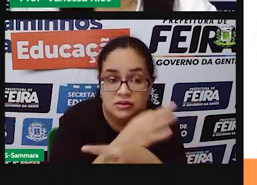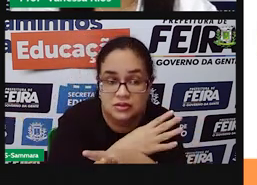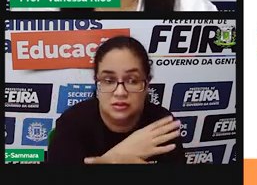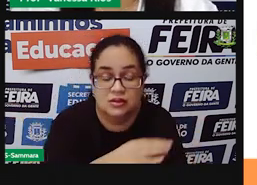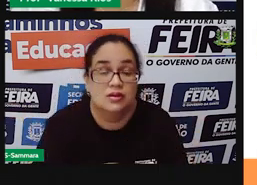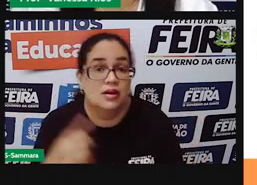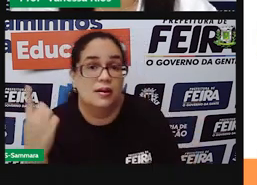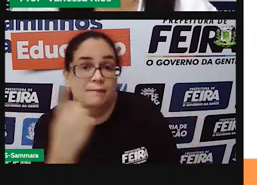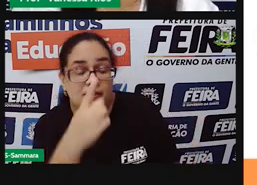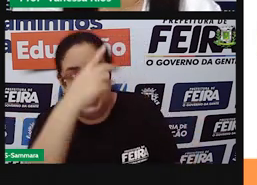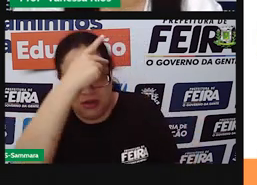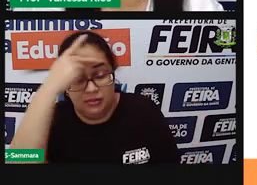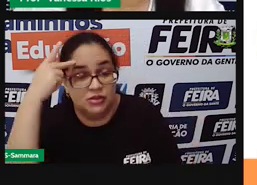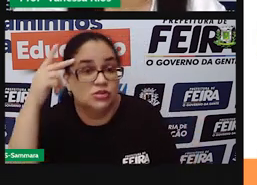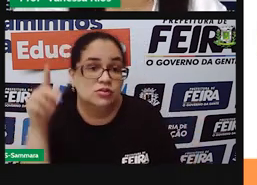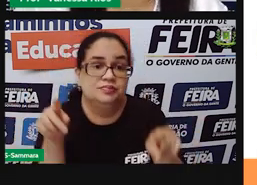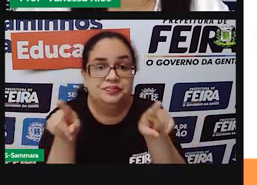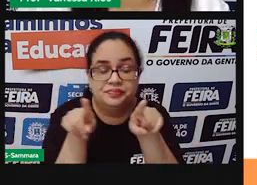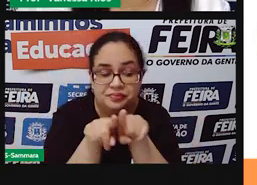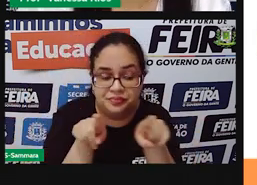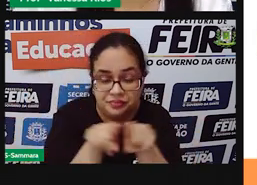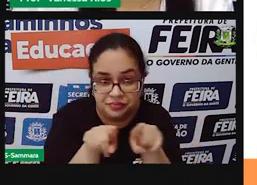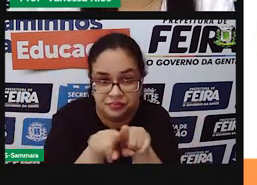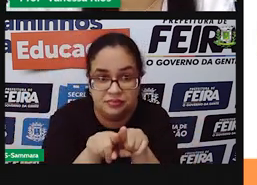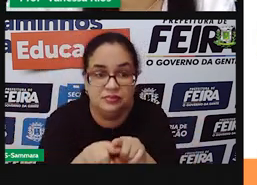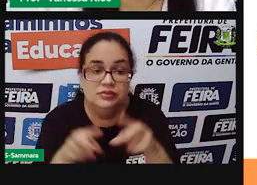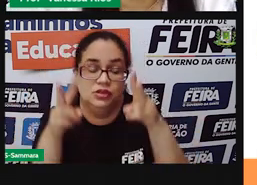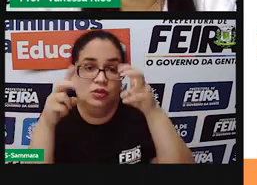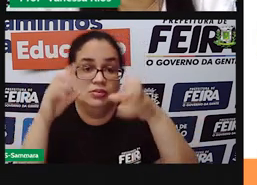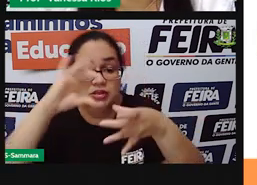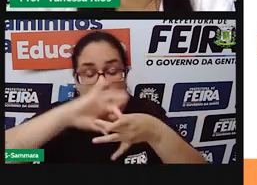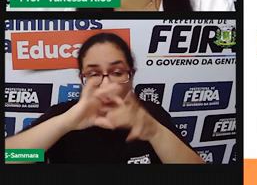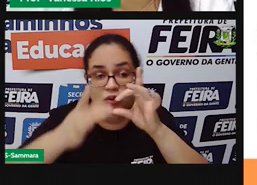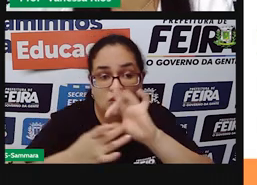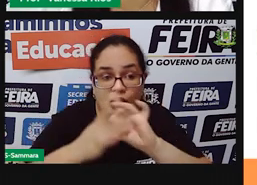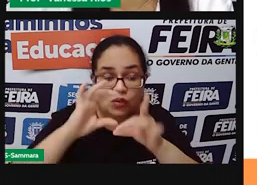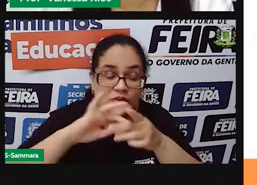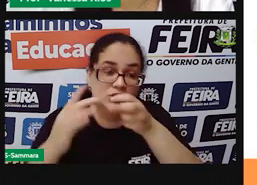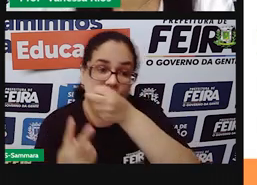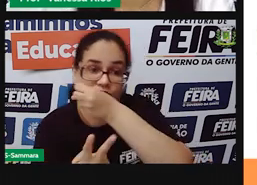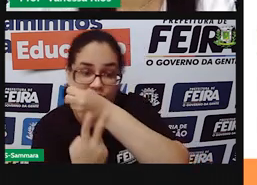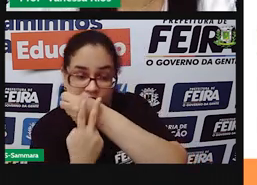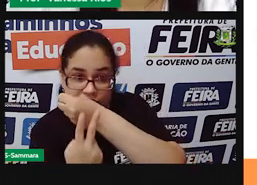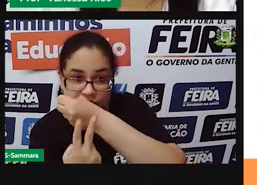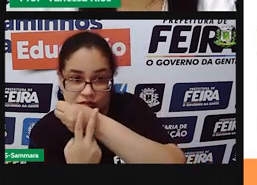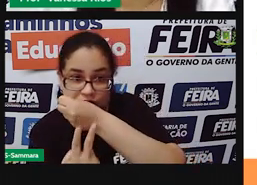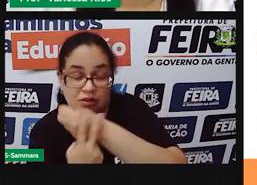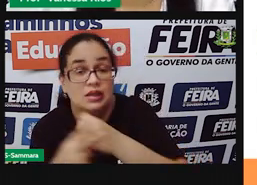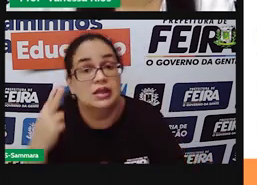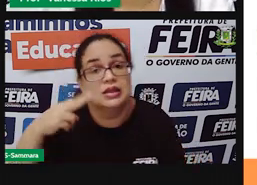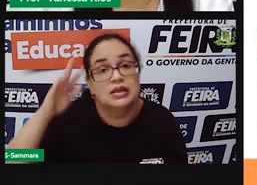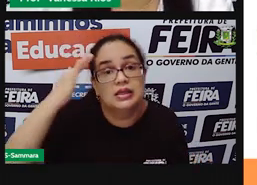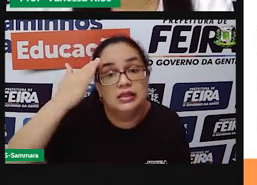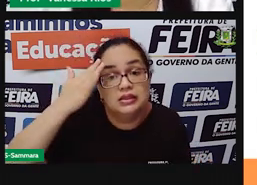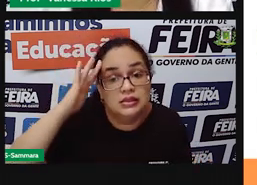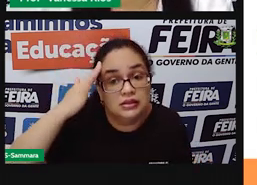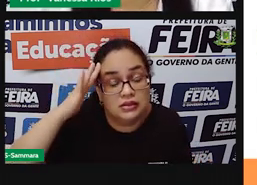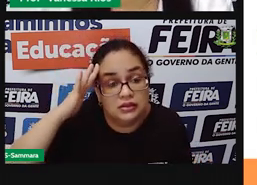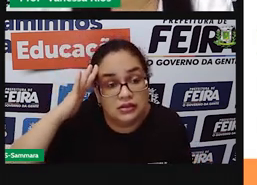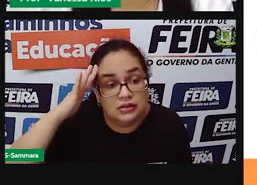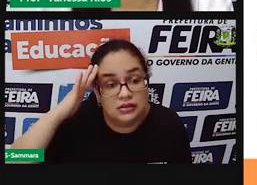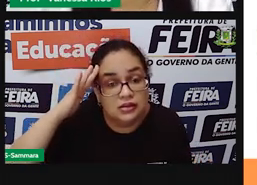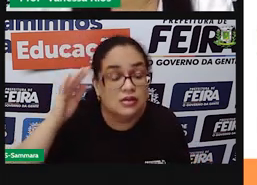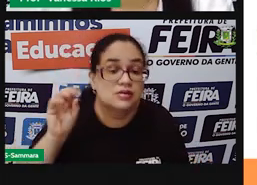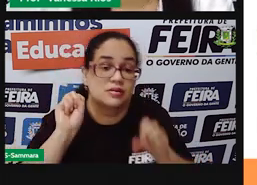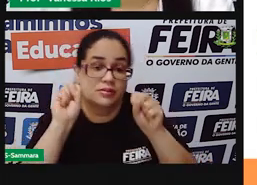para a primeira pessoa também. Então, é interessante observar o contexto em que o verbo foi inserido, para a gente também entender em que pessoa ele